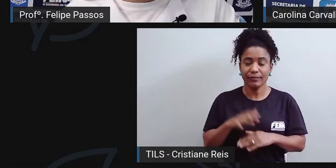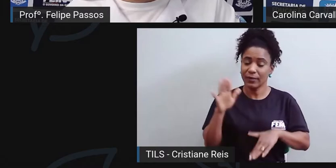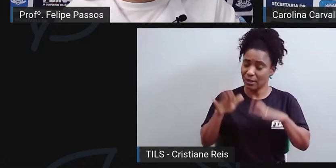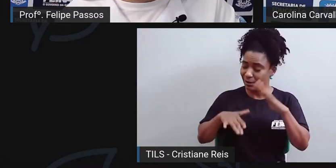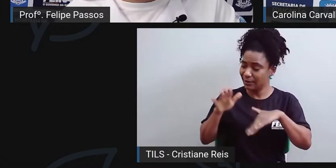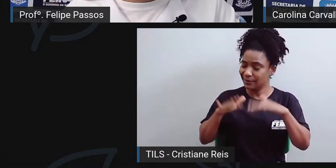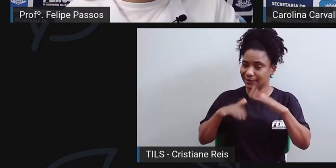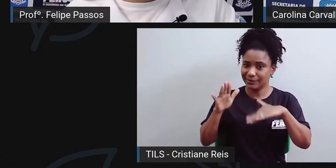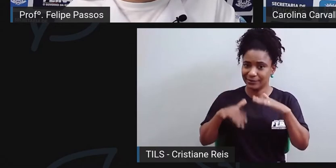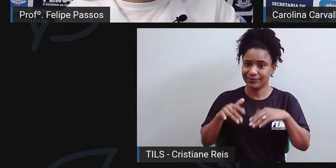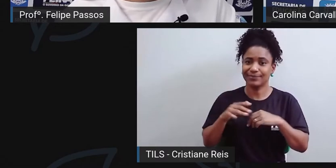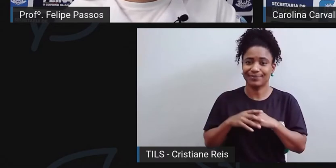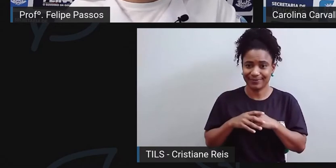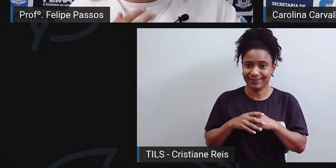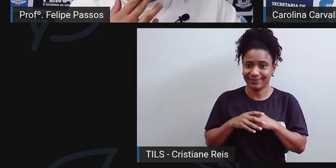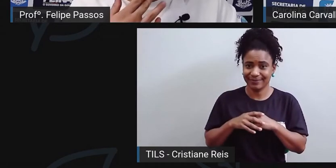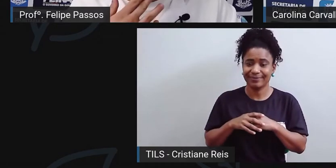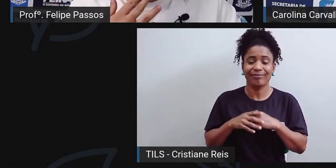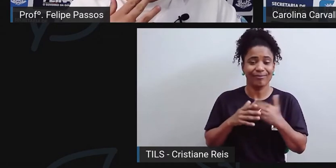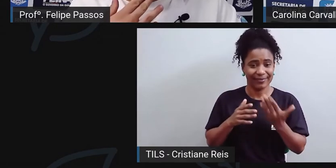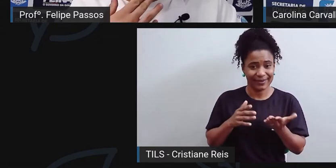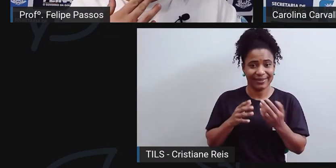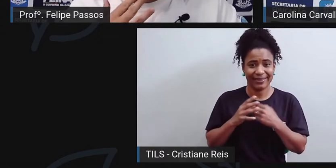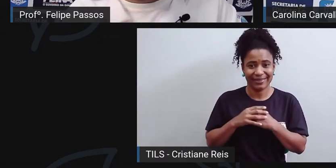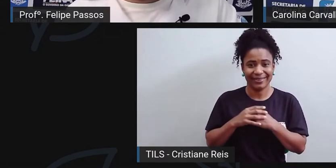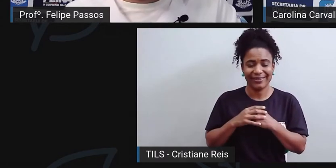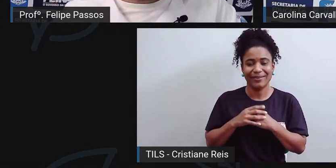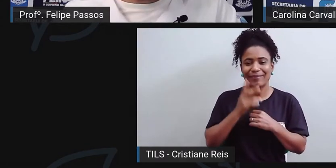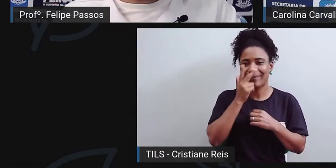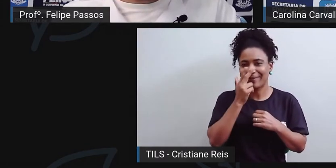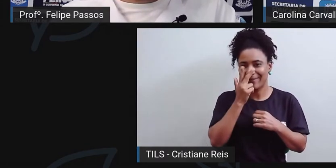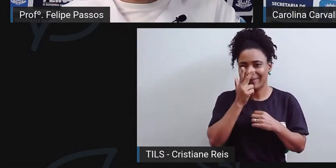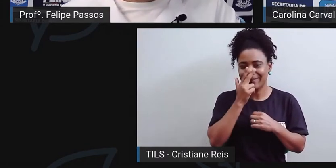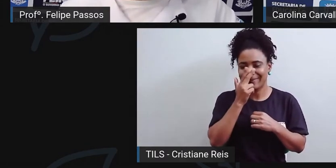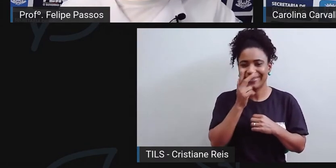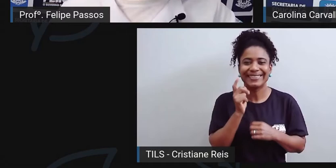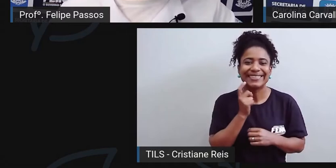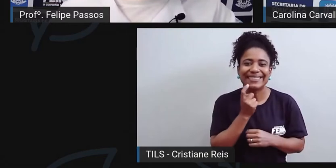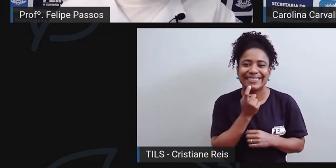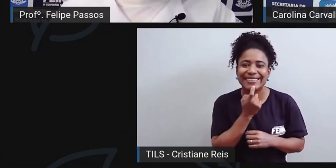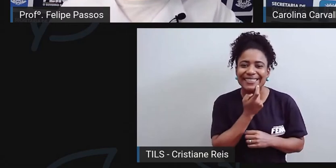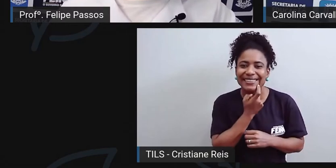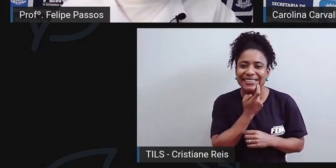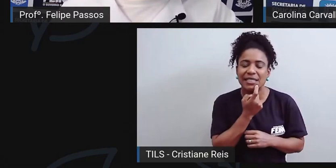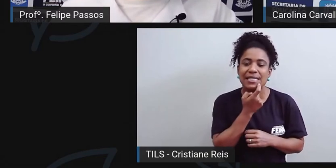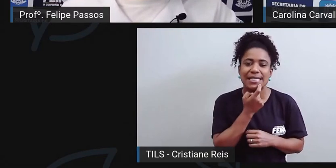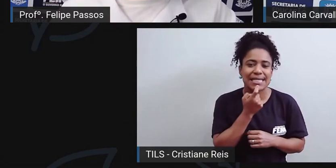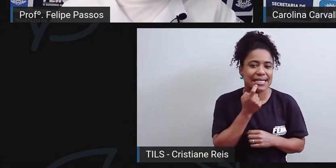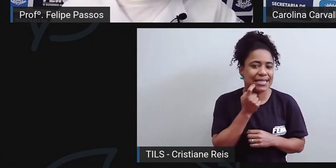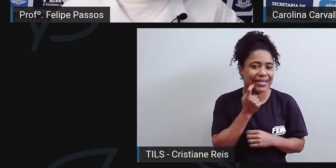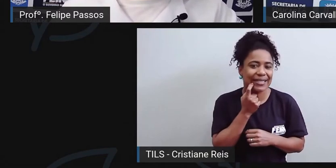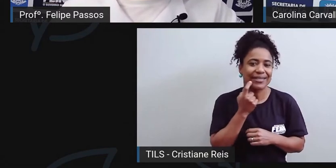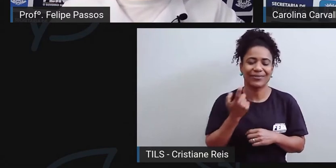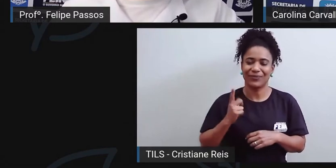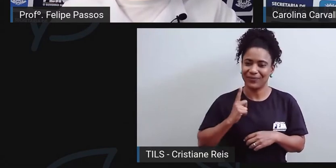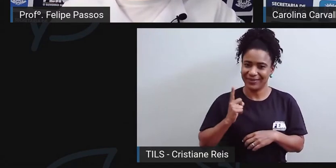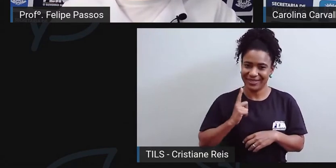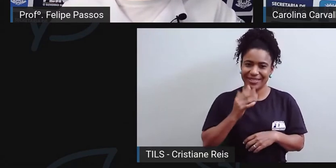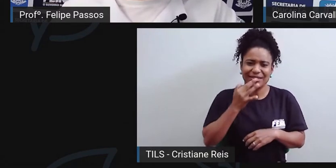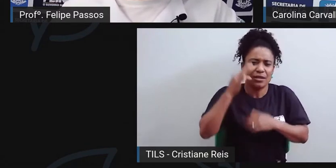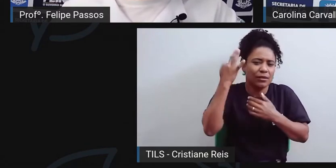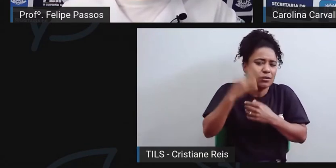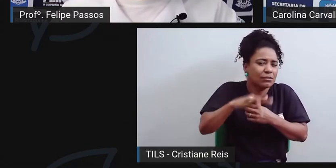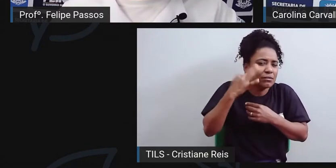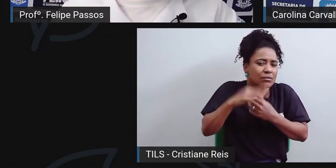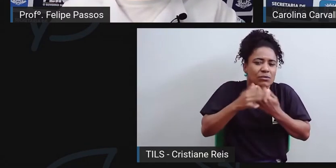que pode até ser aparentemente branco, mas está ali com a gengiva inflamada, está ali